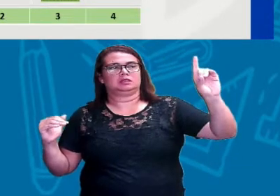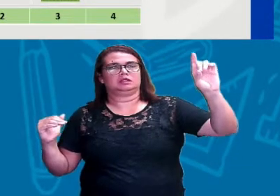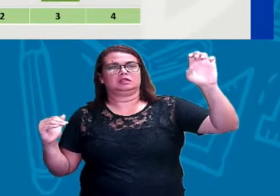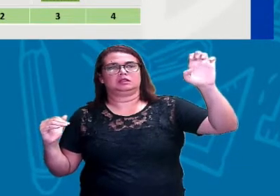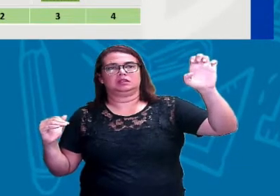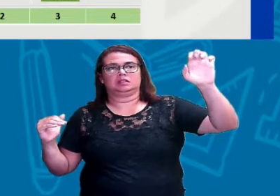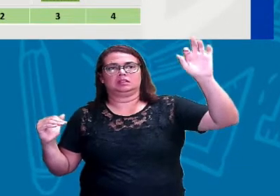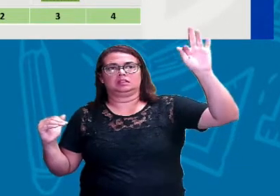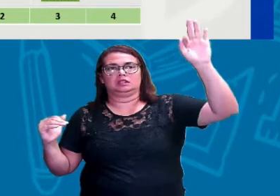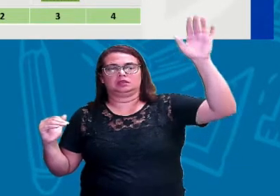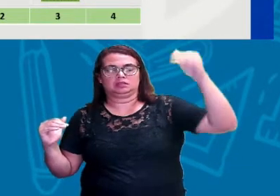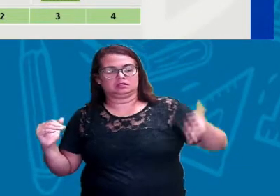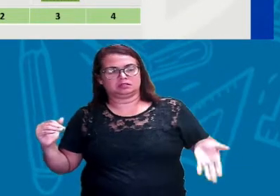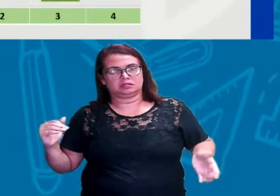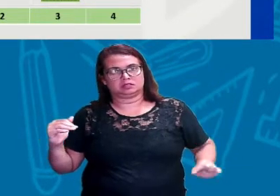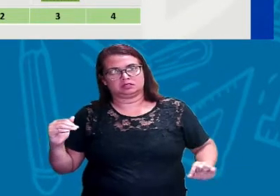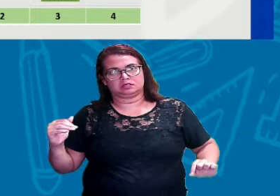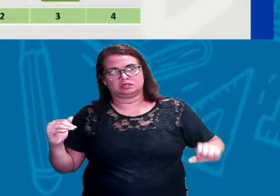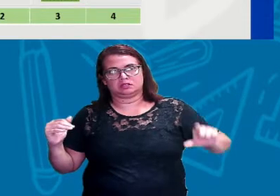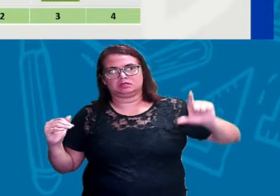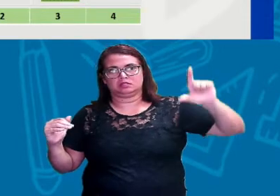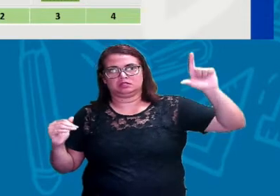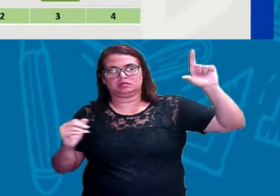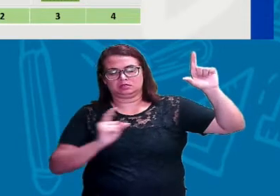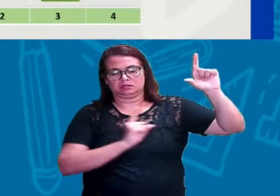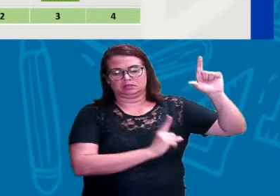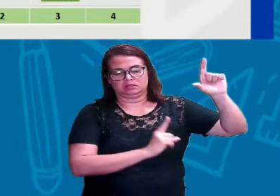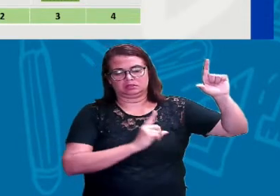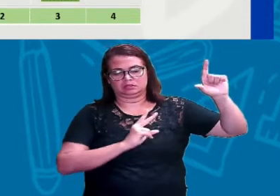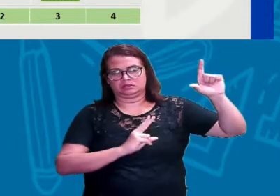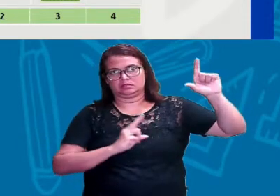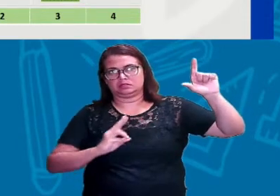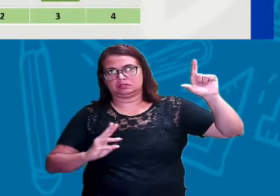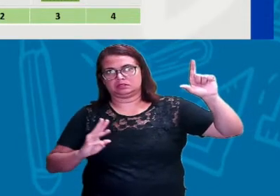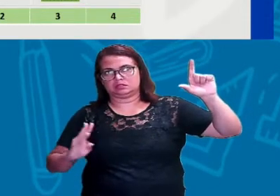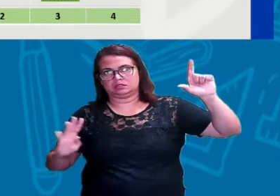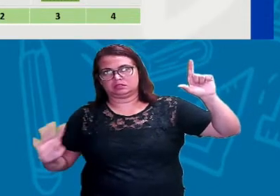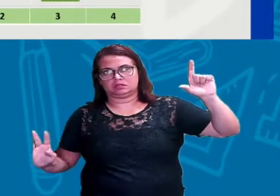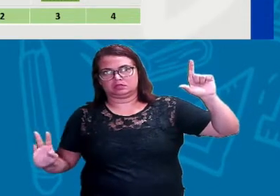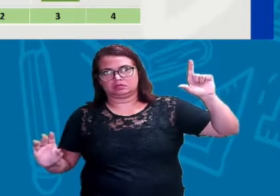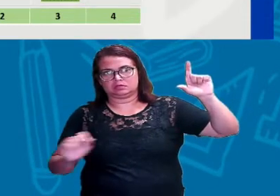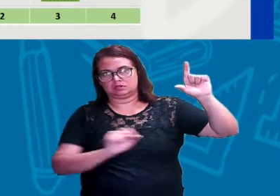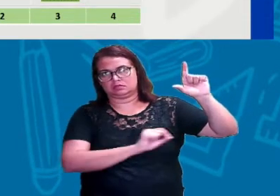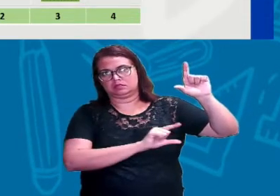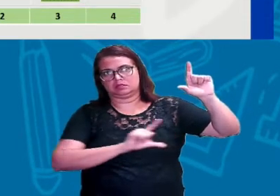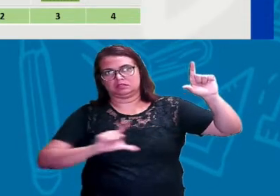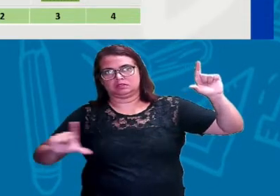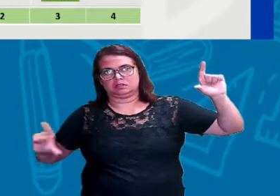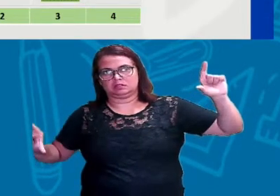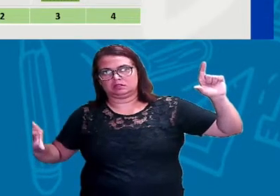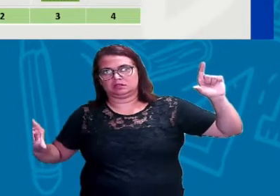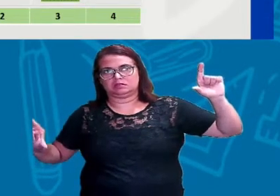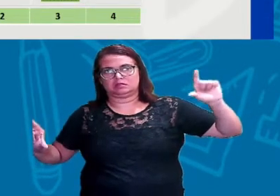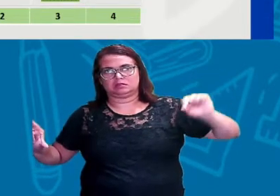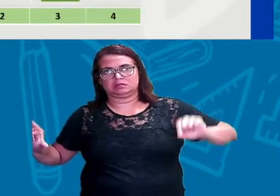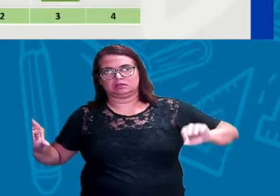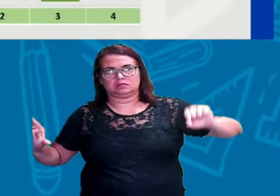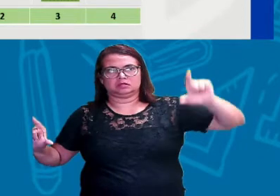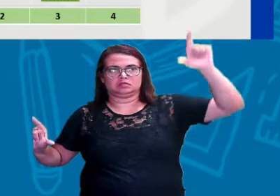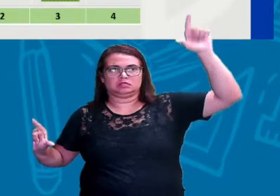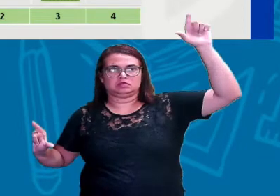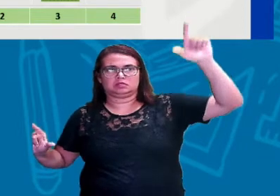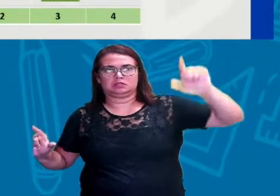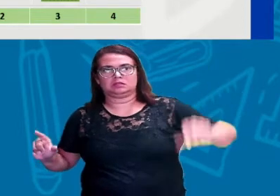D. Vamos usar a ordem crescente. 1, 2, 3, 4, tá? A ordem do alfabeto de A